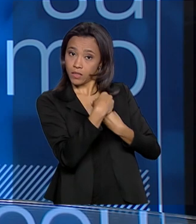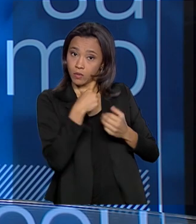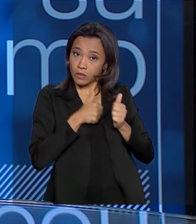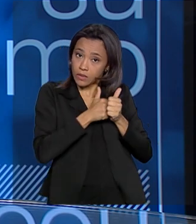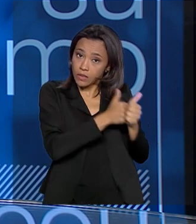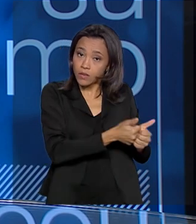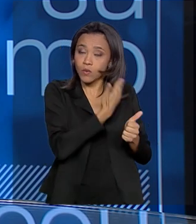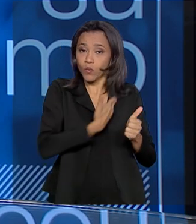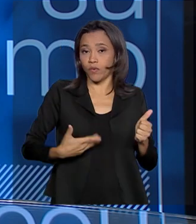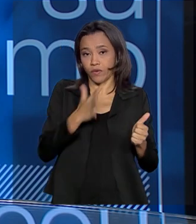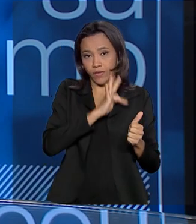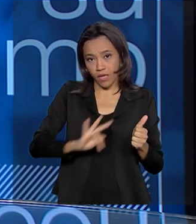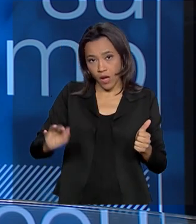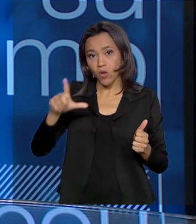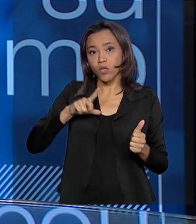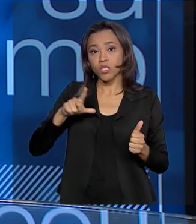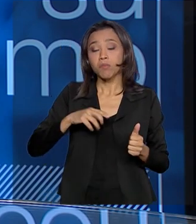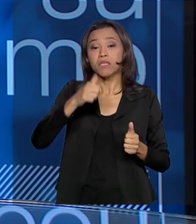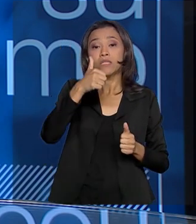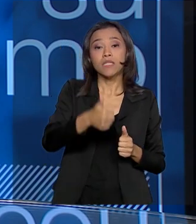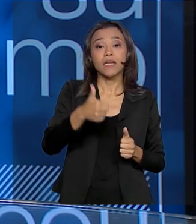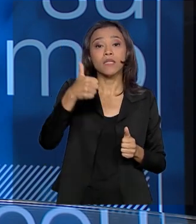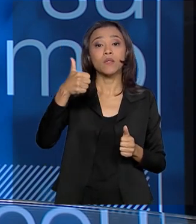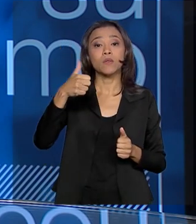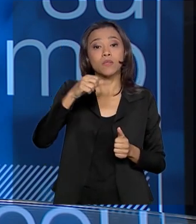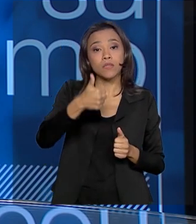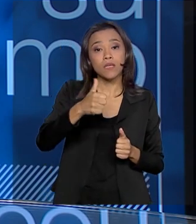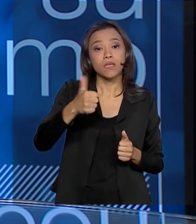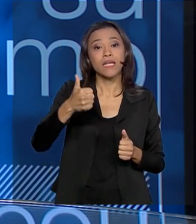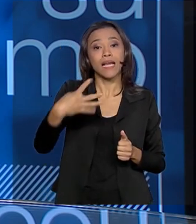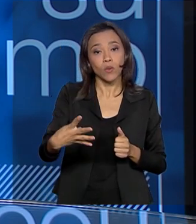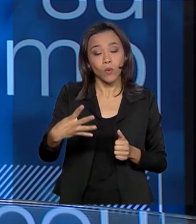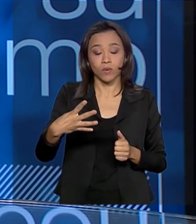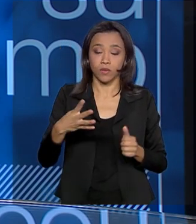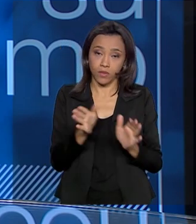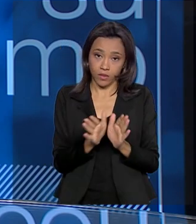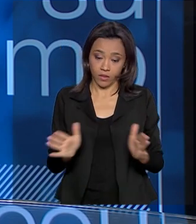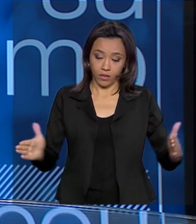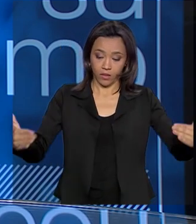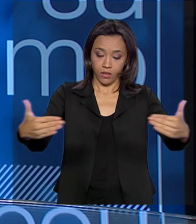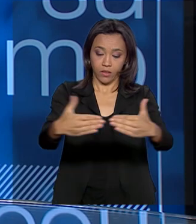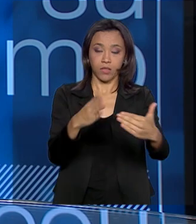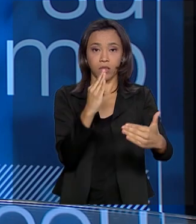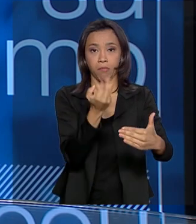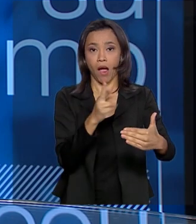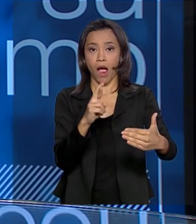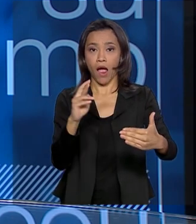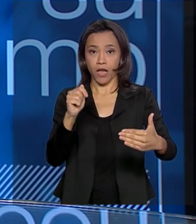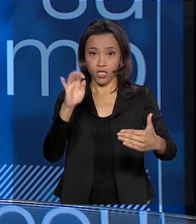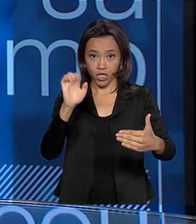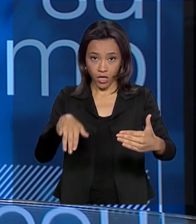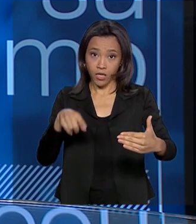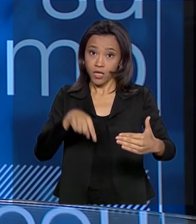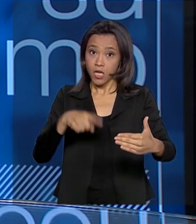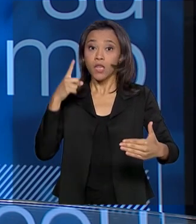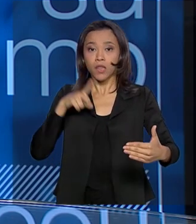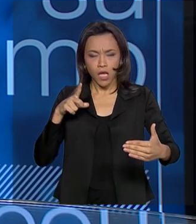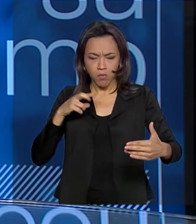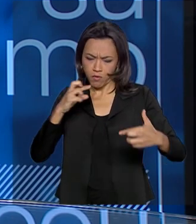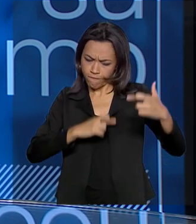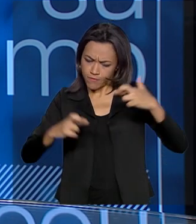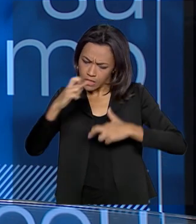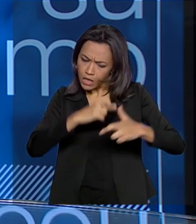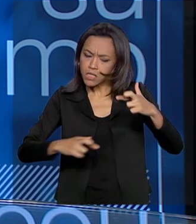nós promovemos nas nossas 114 barragens de uso múltiplo, uma força-tarefa de fiscalização e estamos